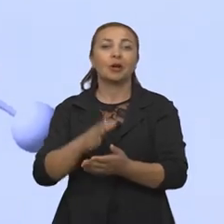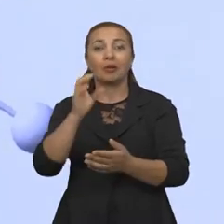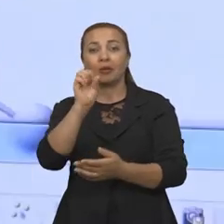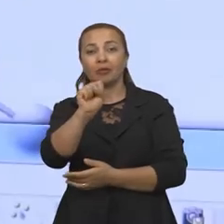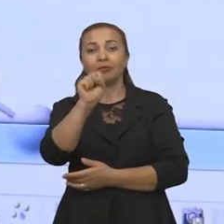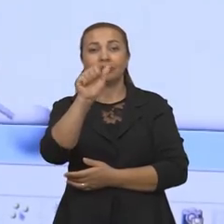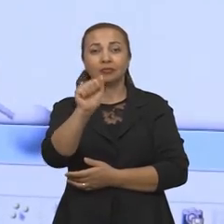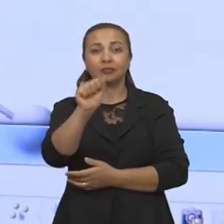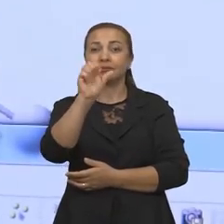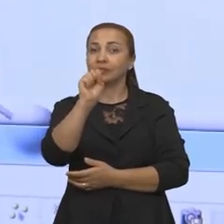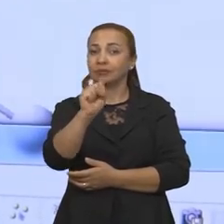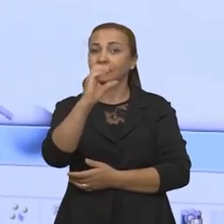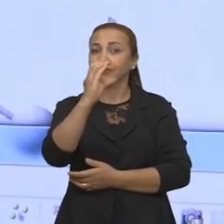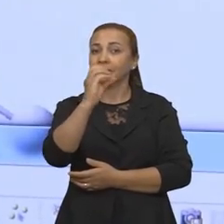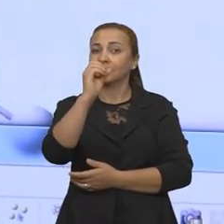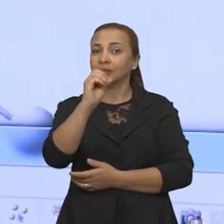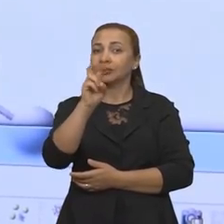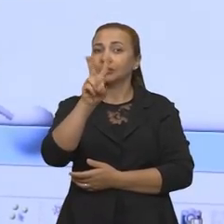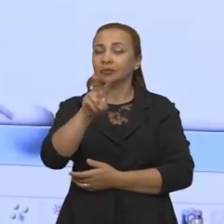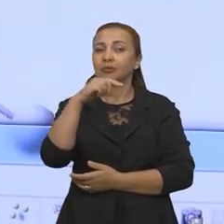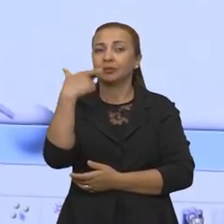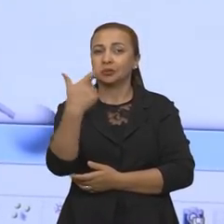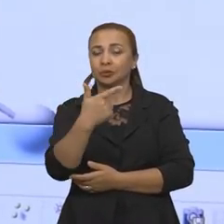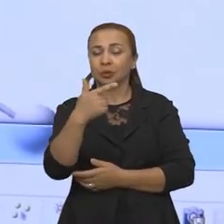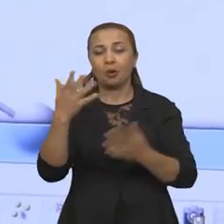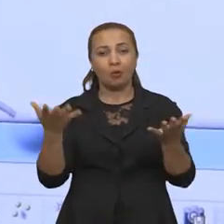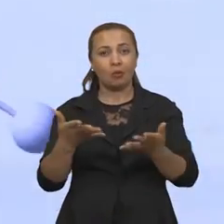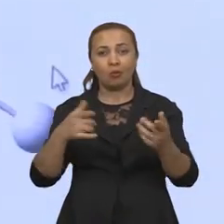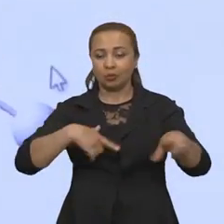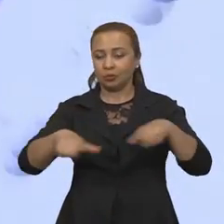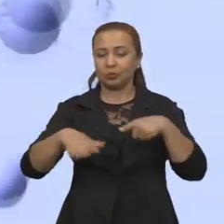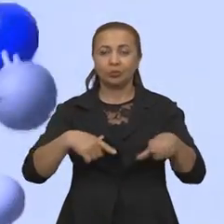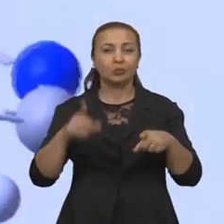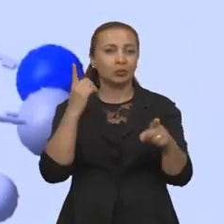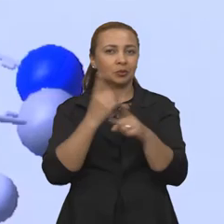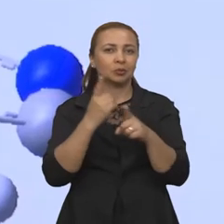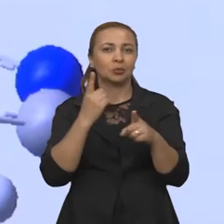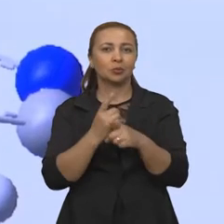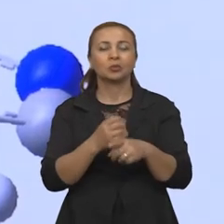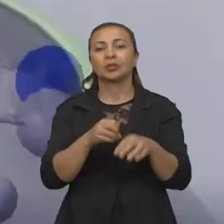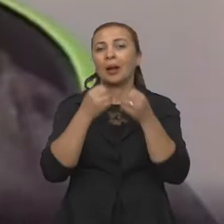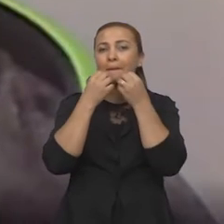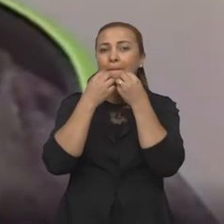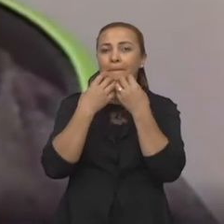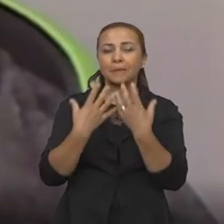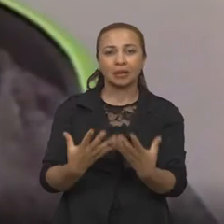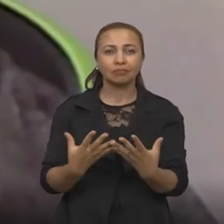-CoV-2. Então, hoje o trabalho se encontra bem